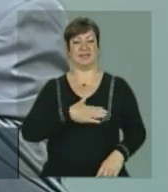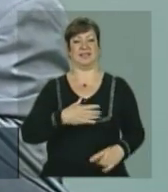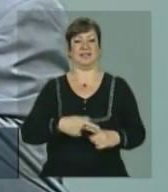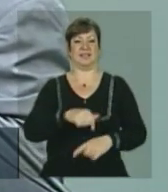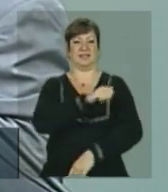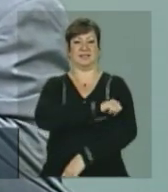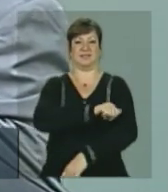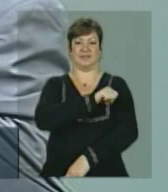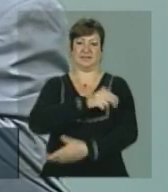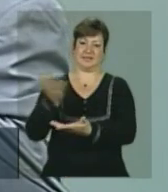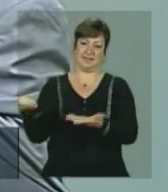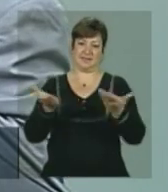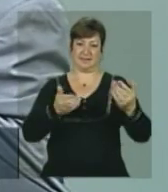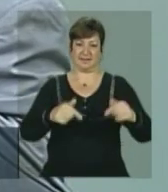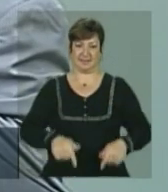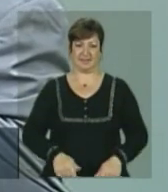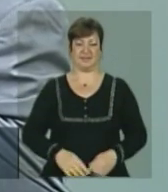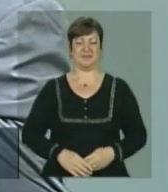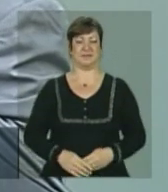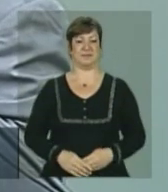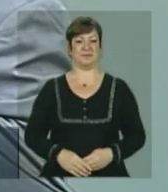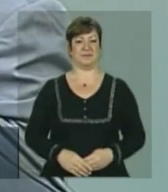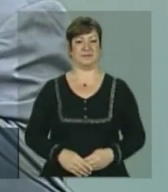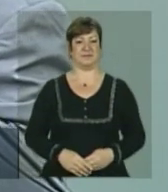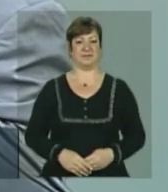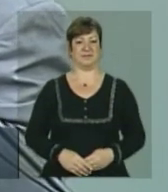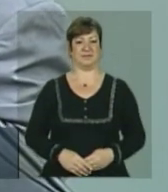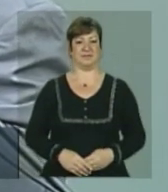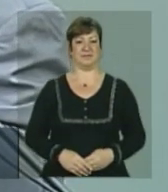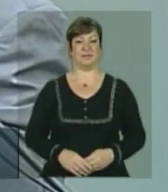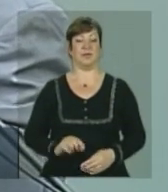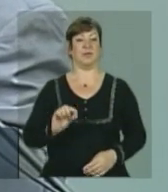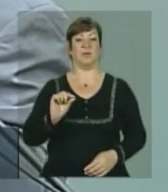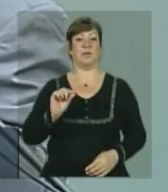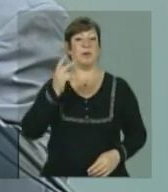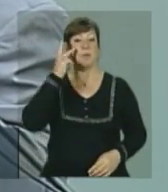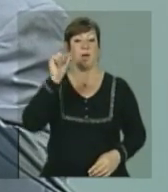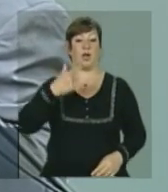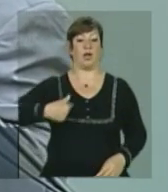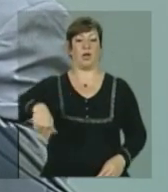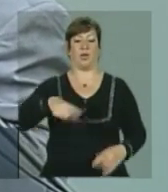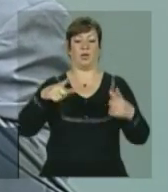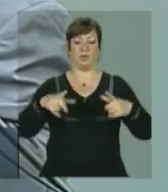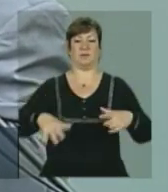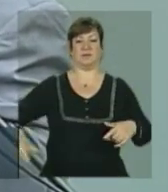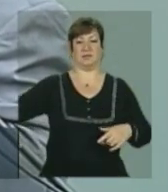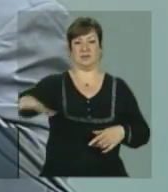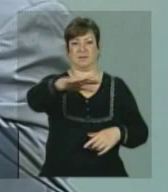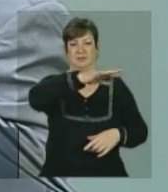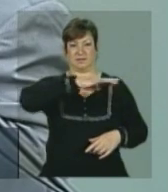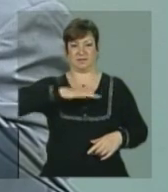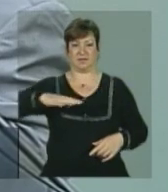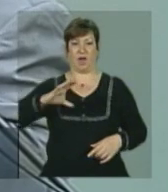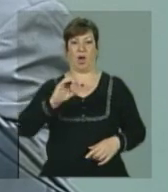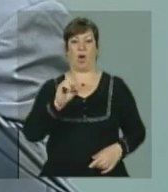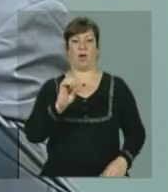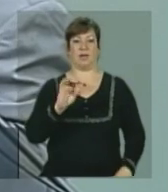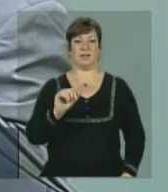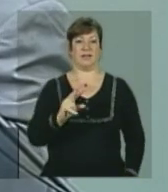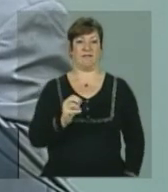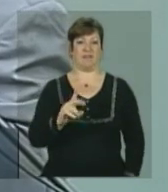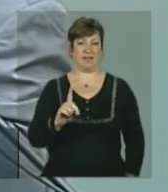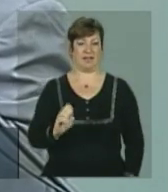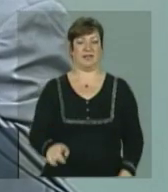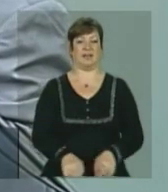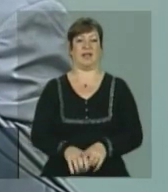para a nossa região, Costa Verde, e aí eu estou